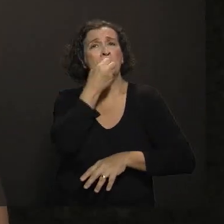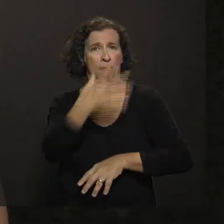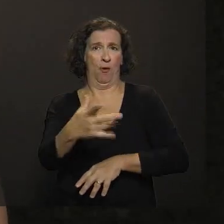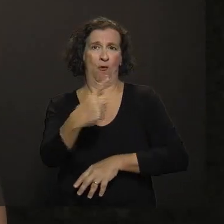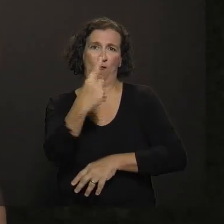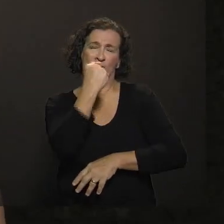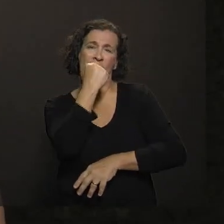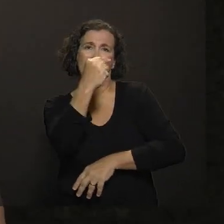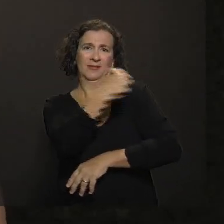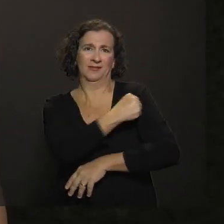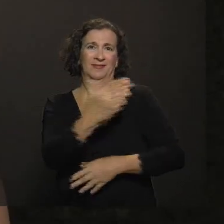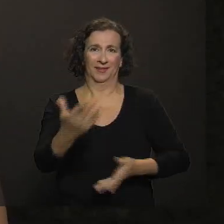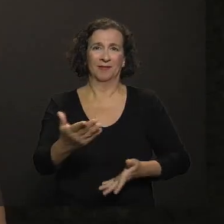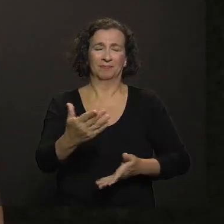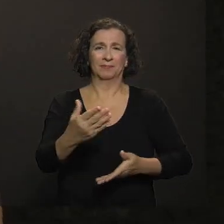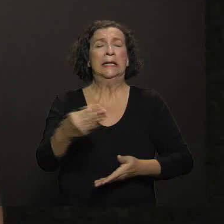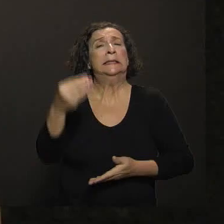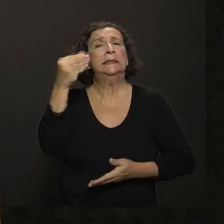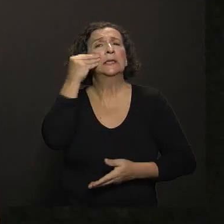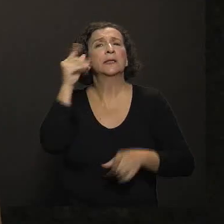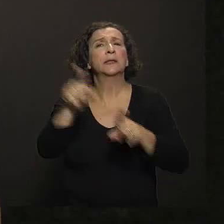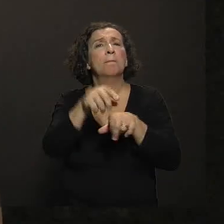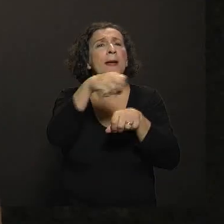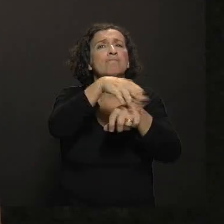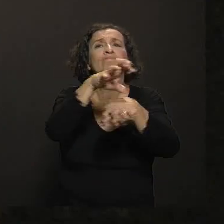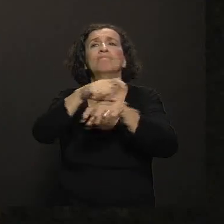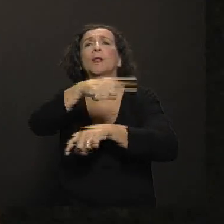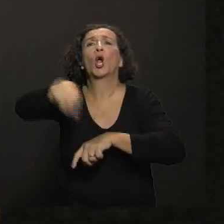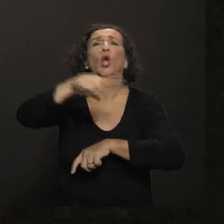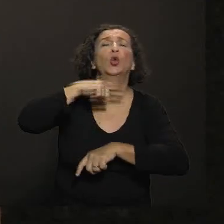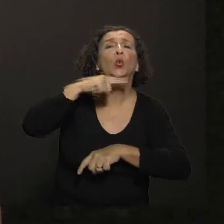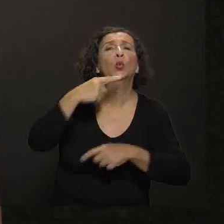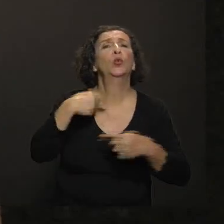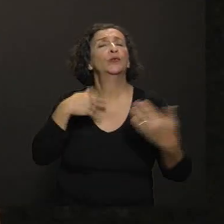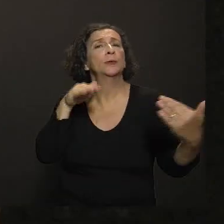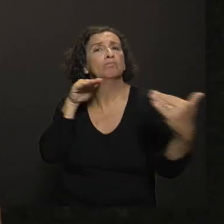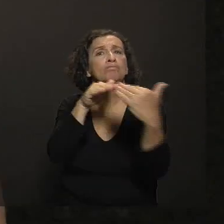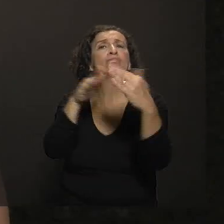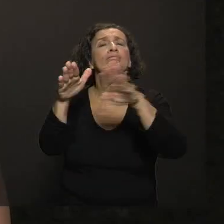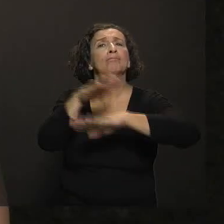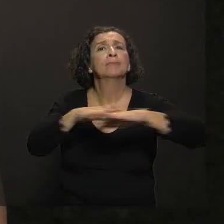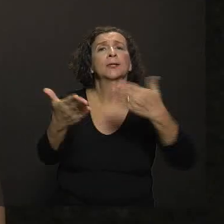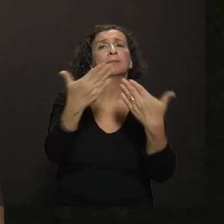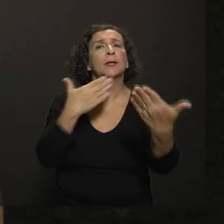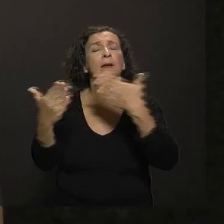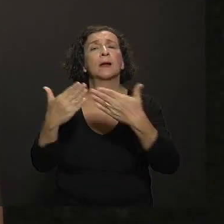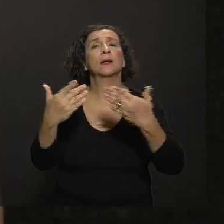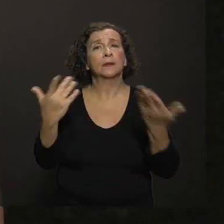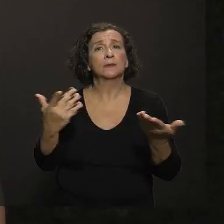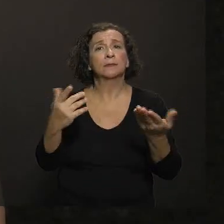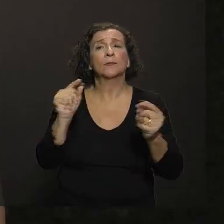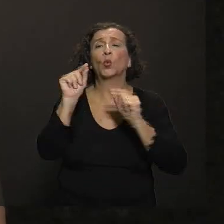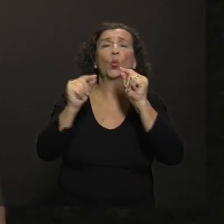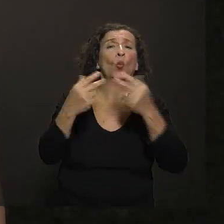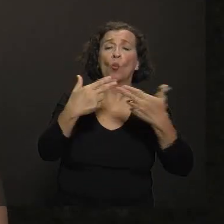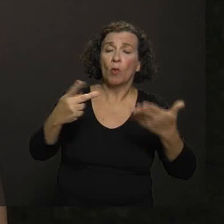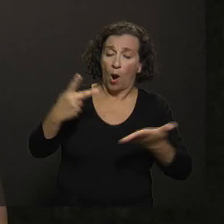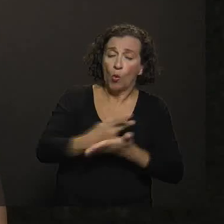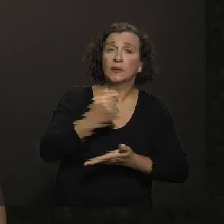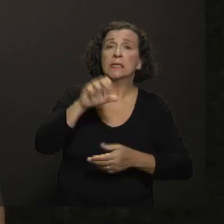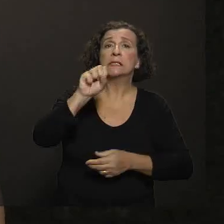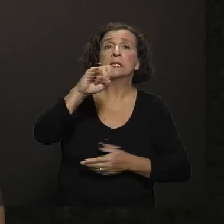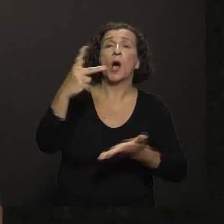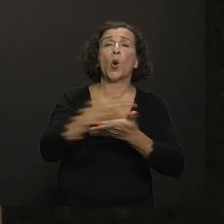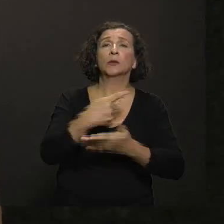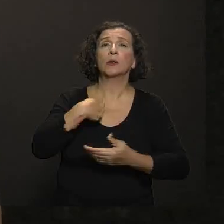vacinação traz e tentar levar e tirar as dúvidas. Está com medo por quê? São as reações que a vacina pode dar. Então, o que a gente